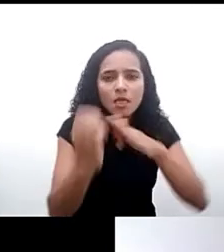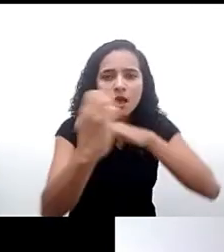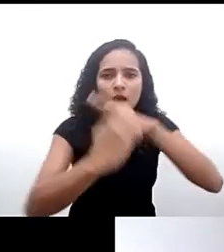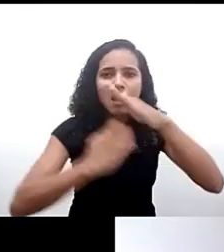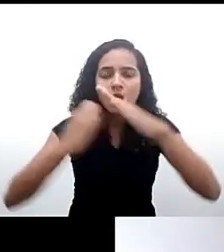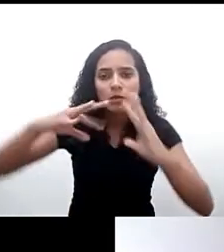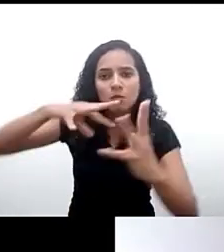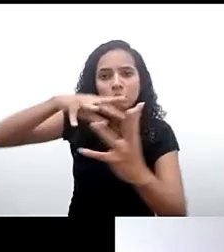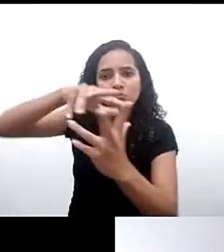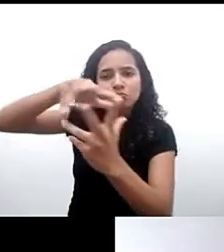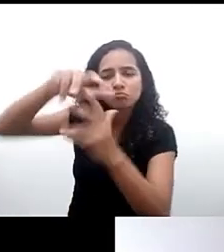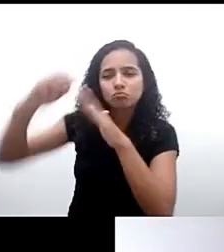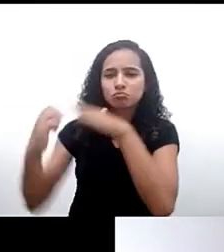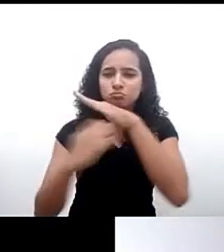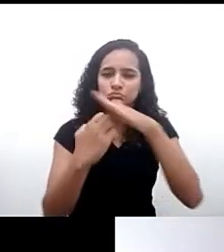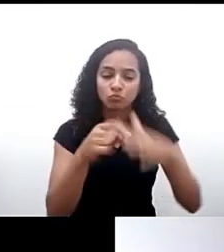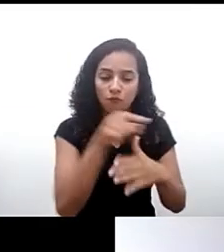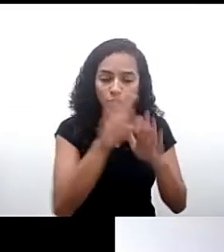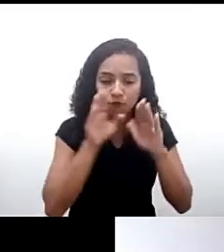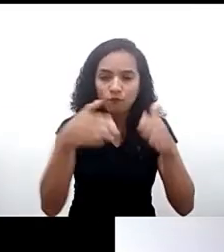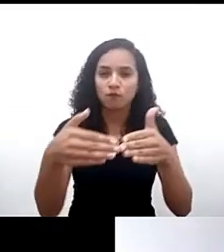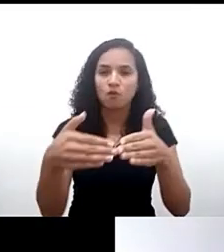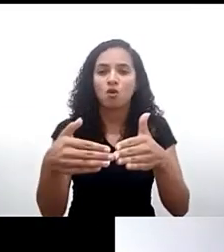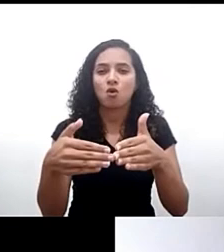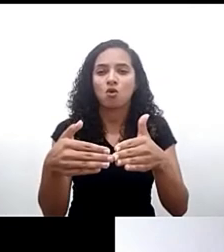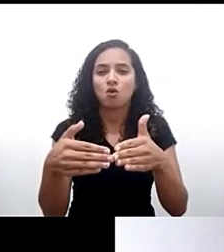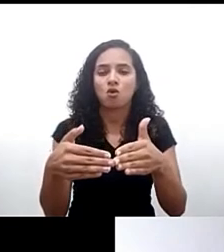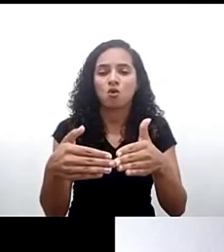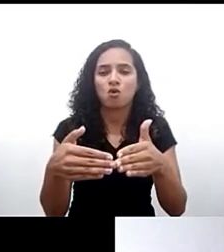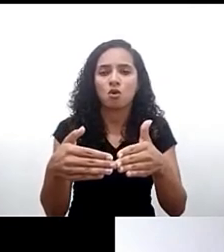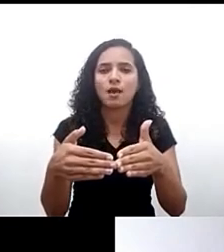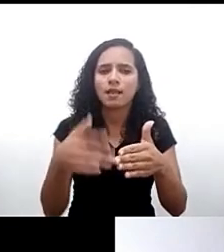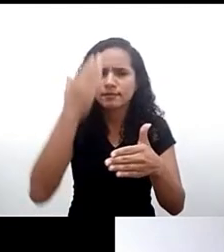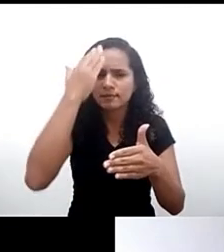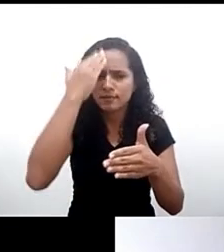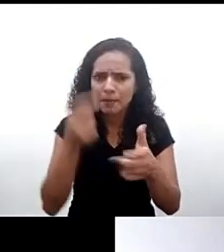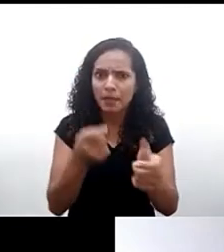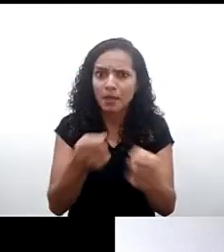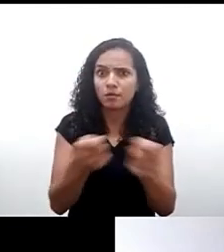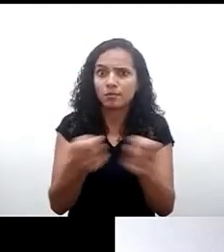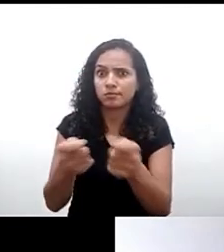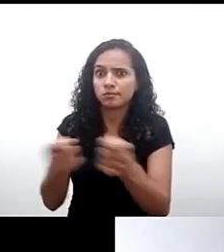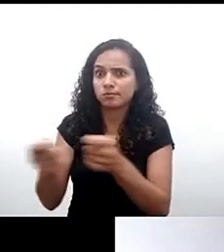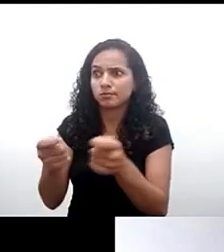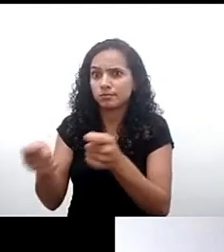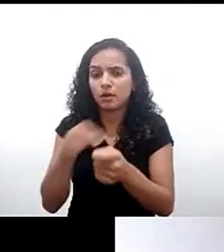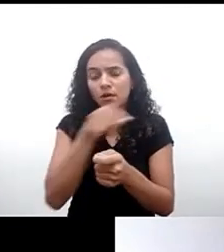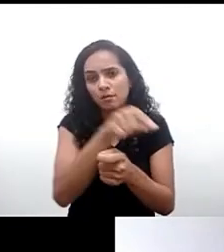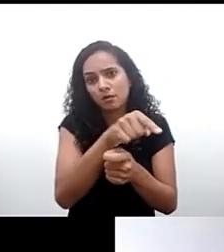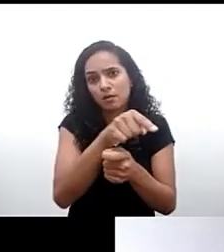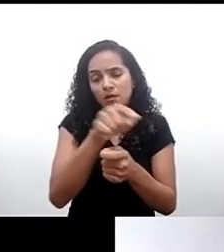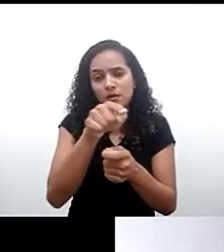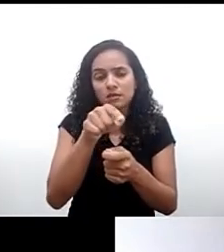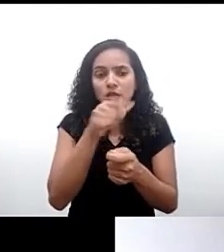considerando que nesses casos essas empresas multinacionais são monopólicas e com um foco no norte global o